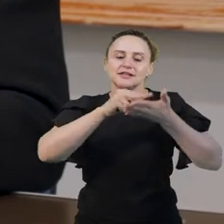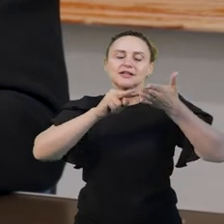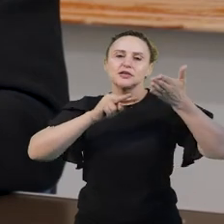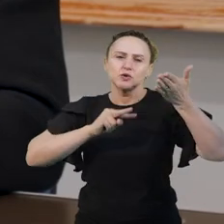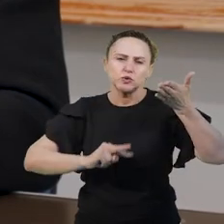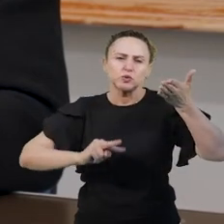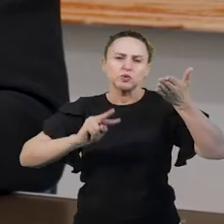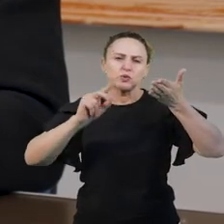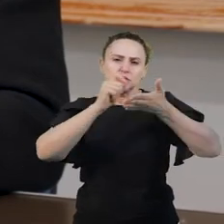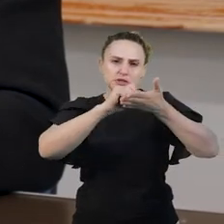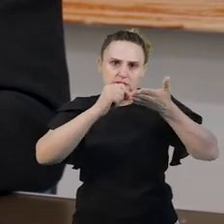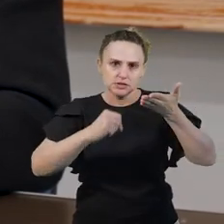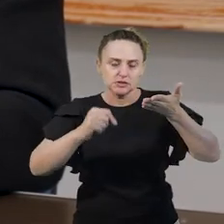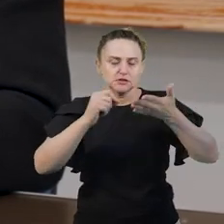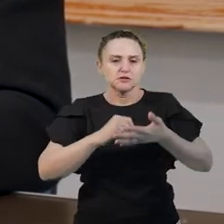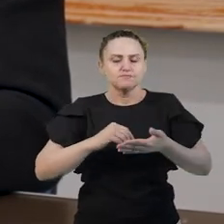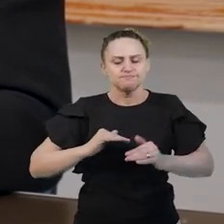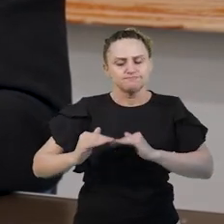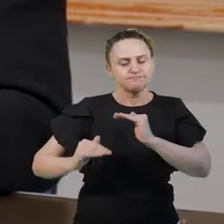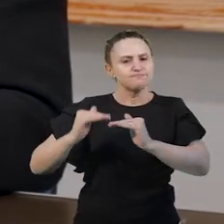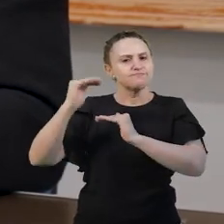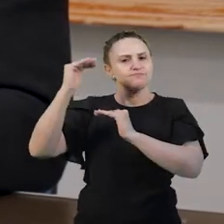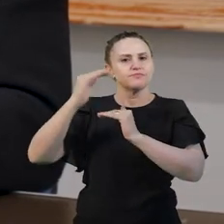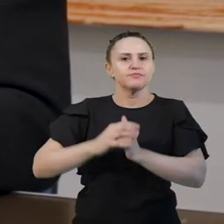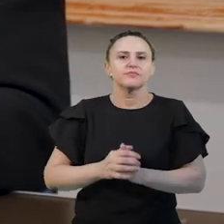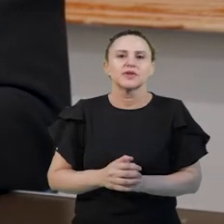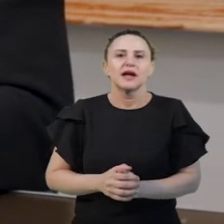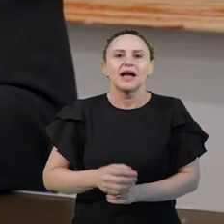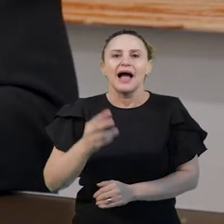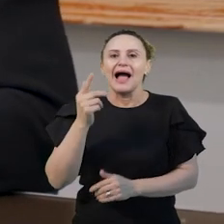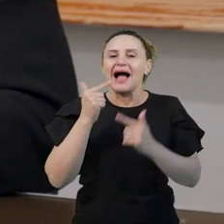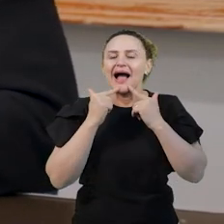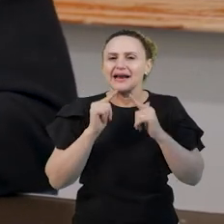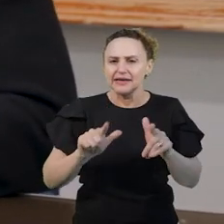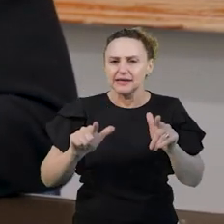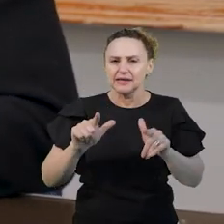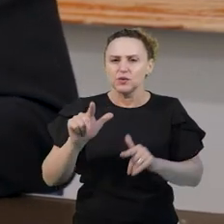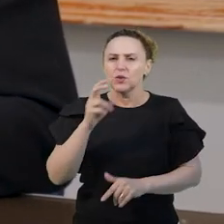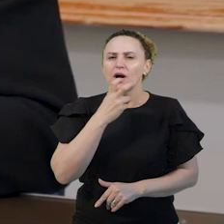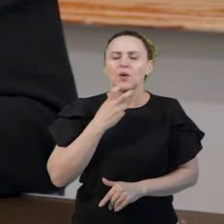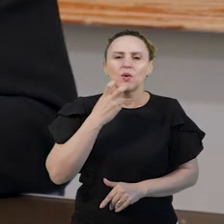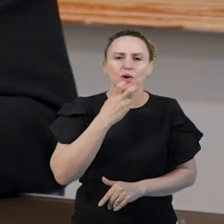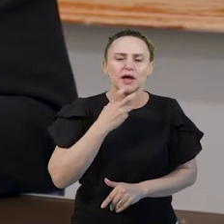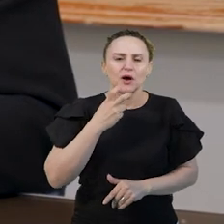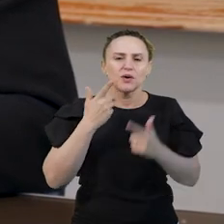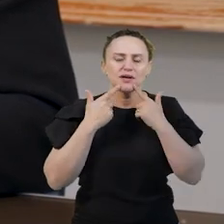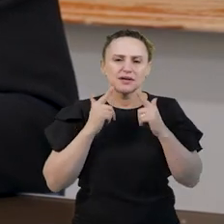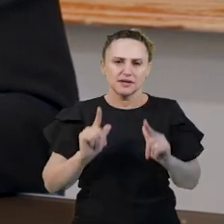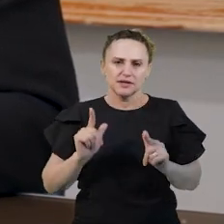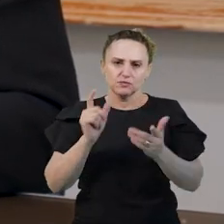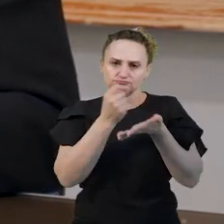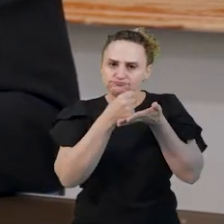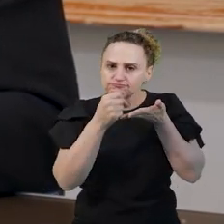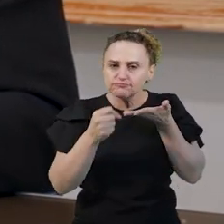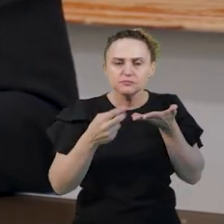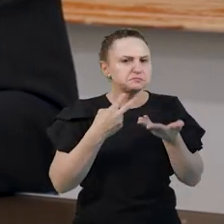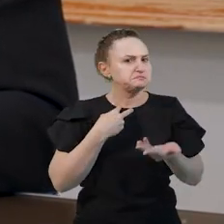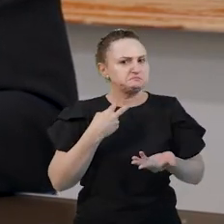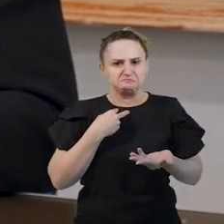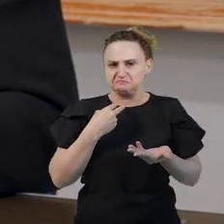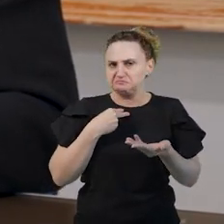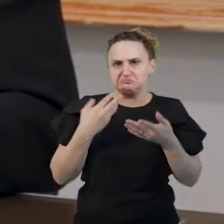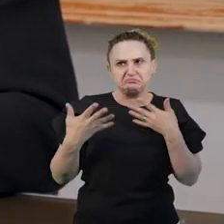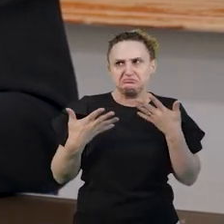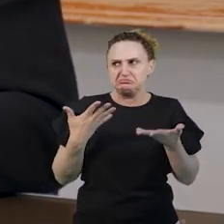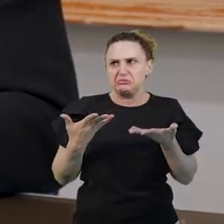desde a educação infantil. Então, a língua oral e a língua escrita não podem, entretanto, ser tomadas